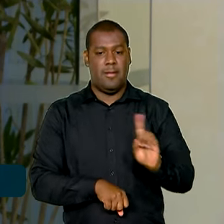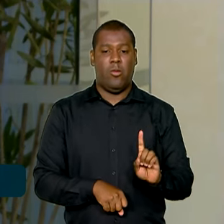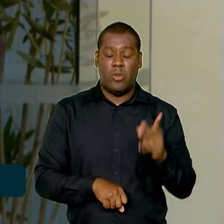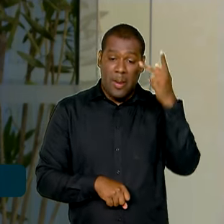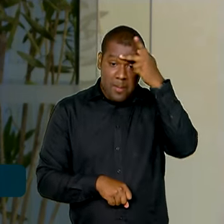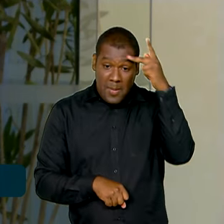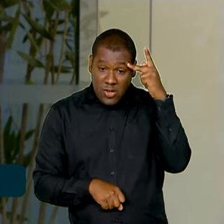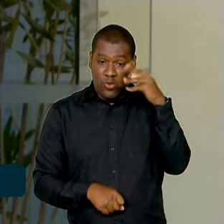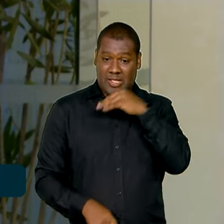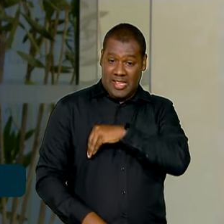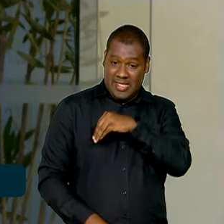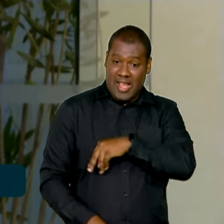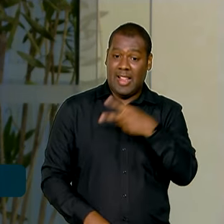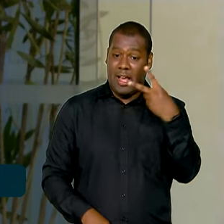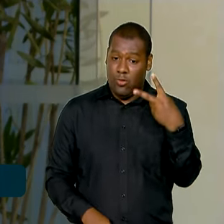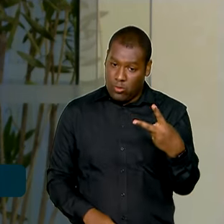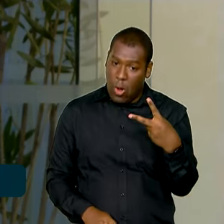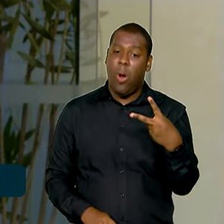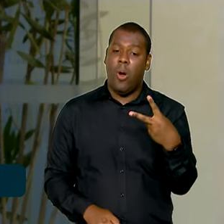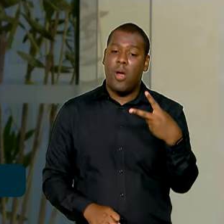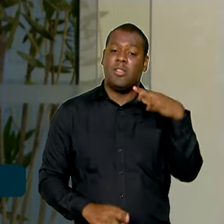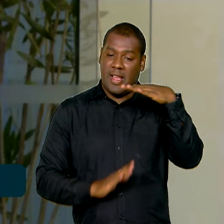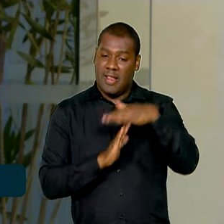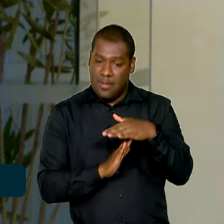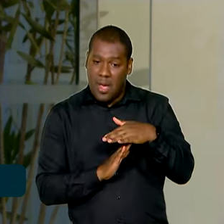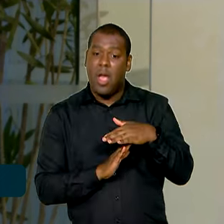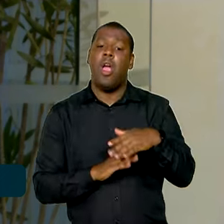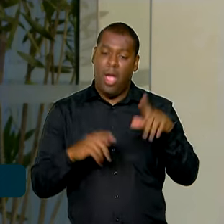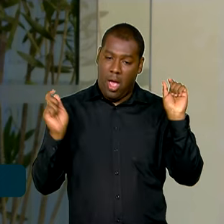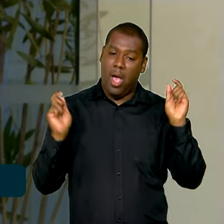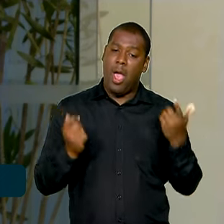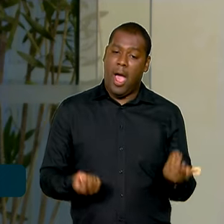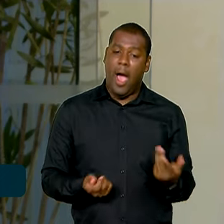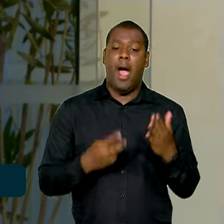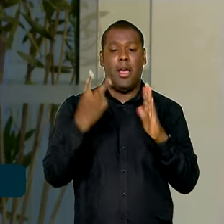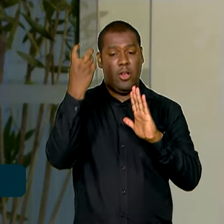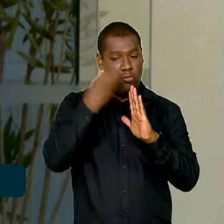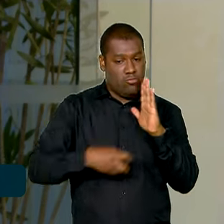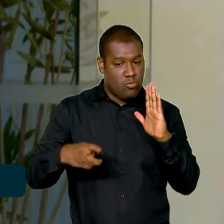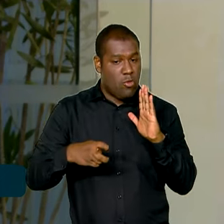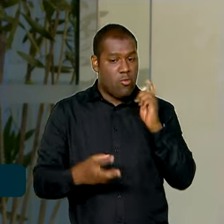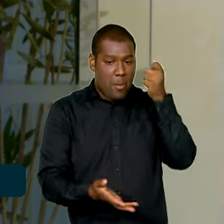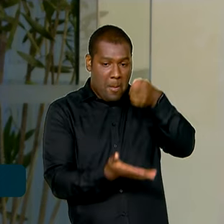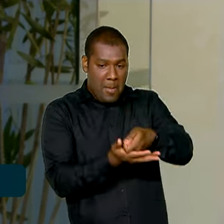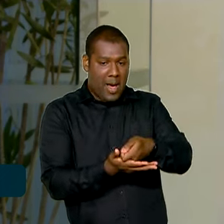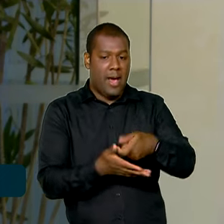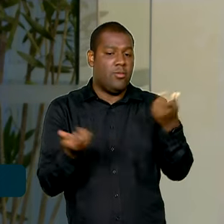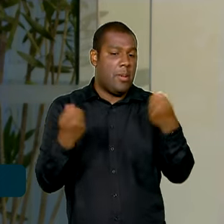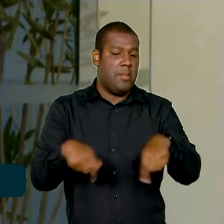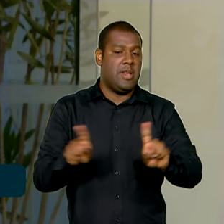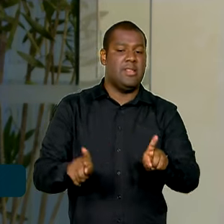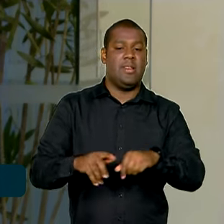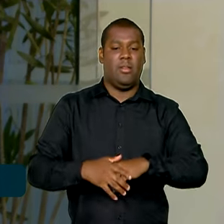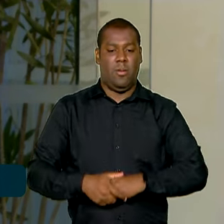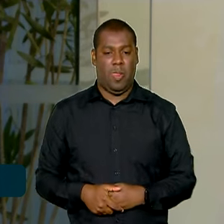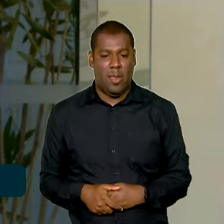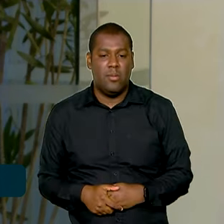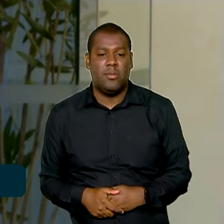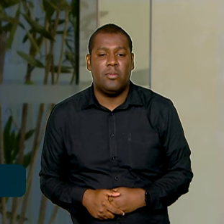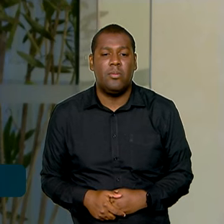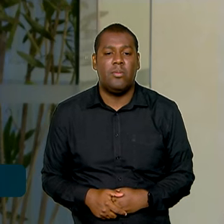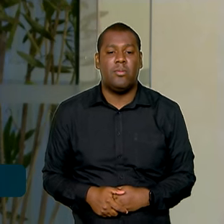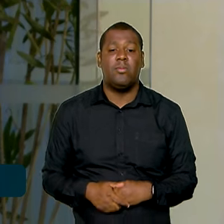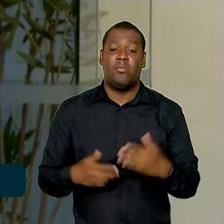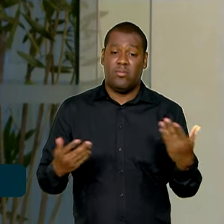imposto de renda e que o ministro da Fazenda está cuidando disso. Bom, como é uma medida essa nova isenção, ela não aumenta